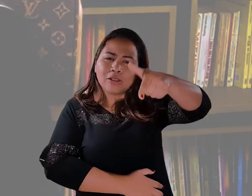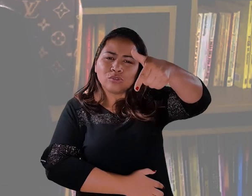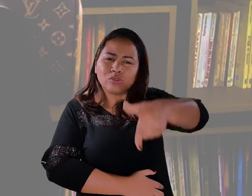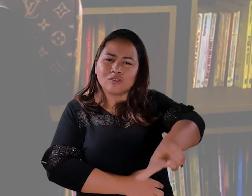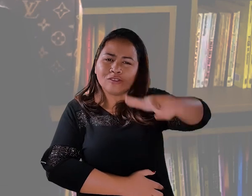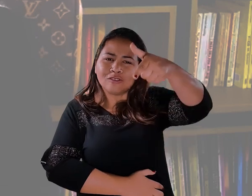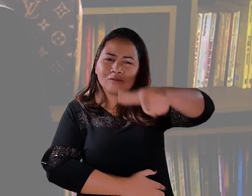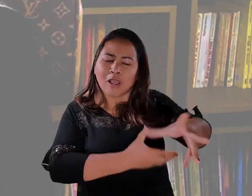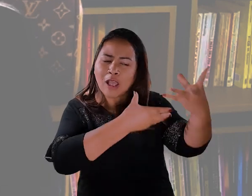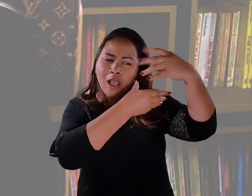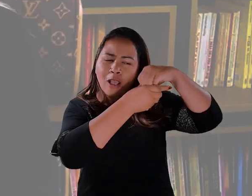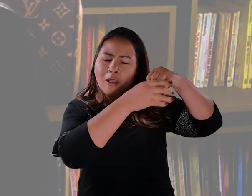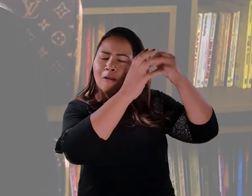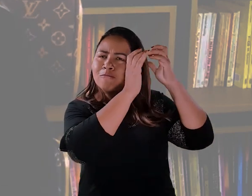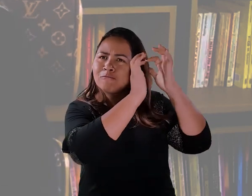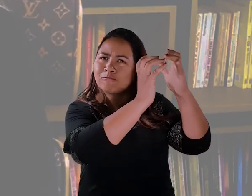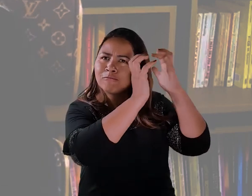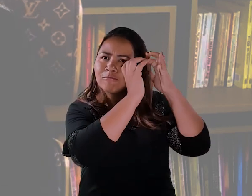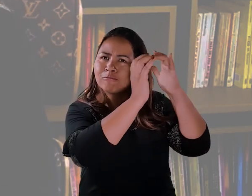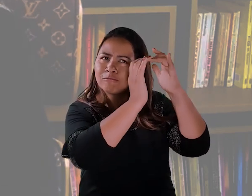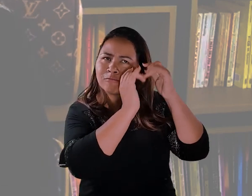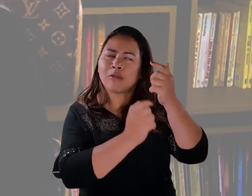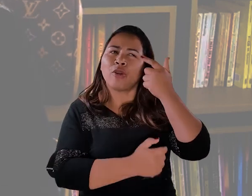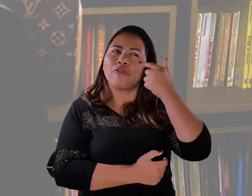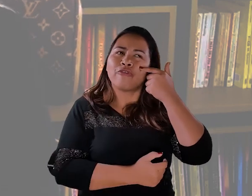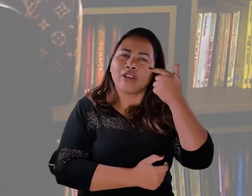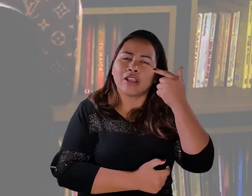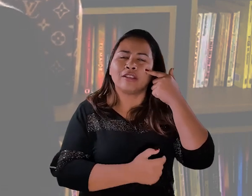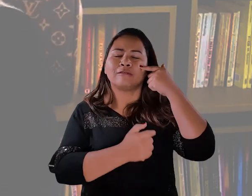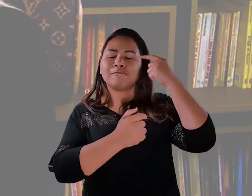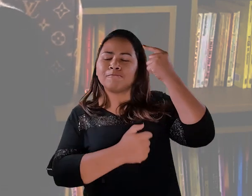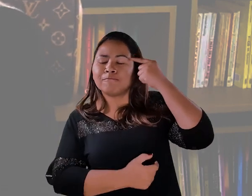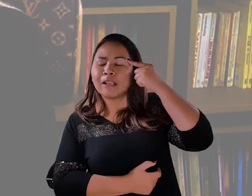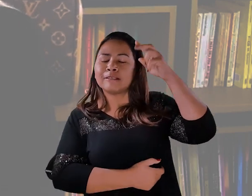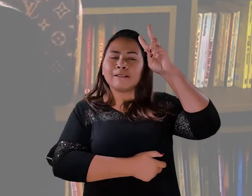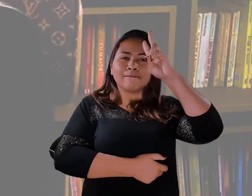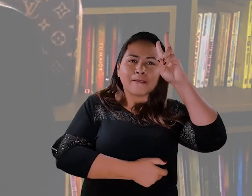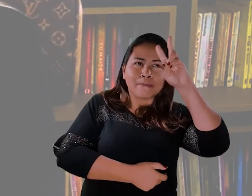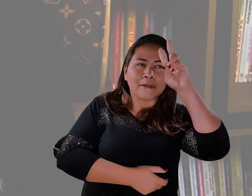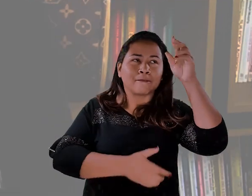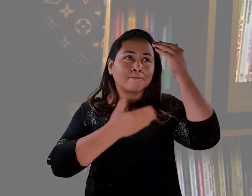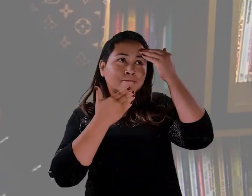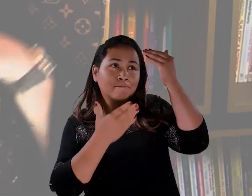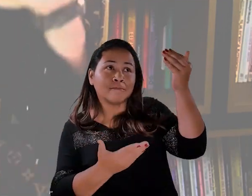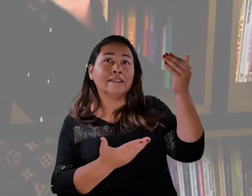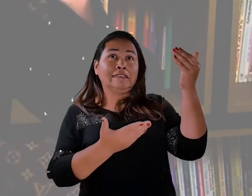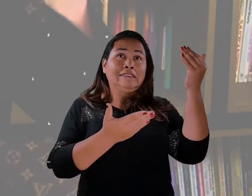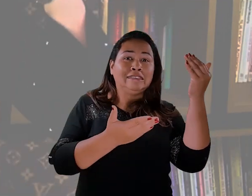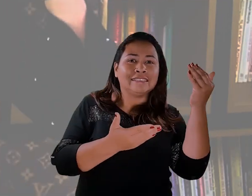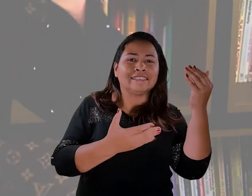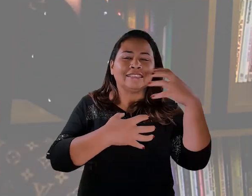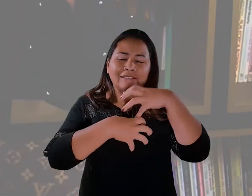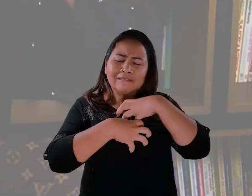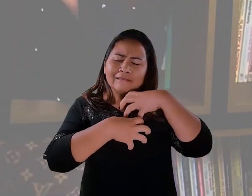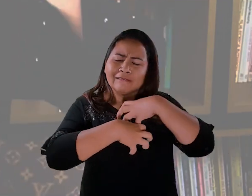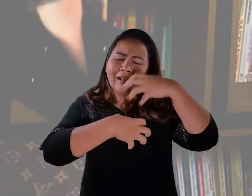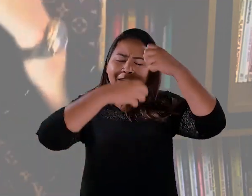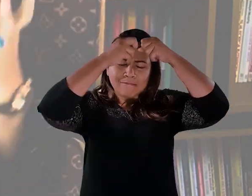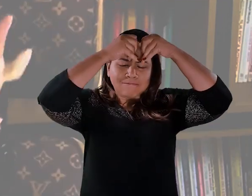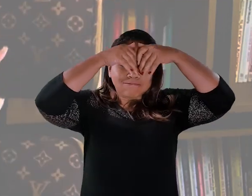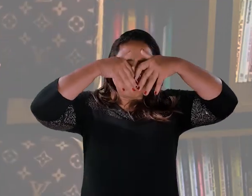fico ensaiando ela. Aferindo, como eu chamo, nas minhas ferramentas, aquilo que eu estou sentindo. Então, eu ensaio